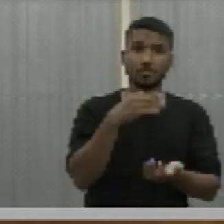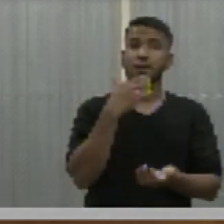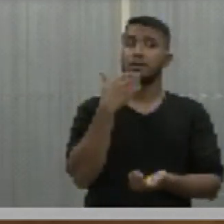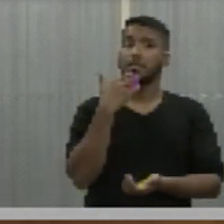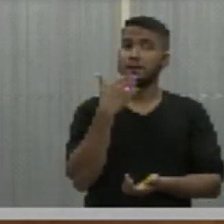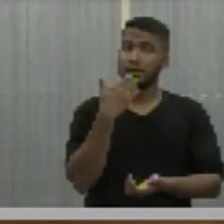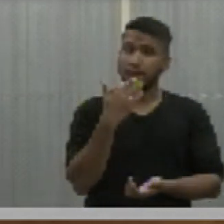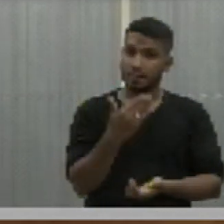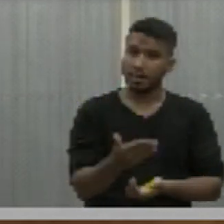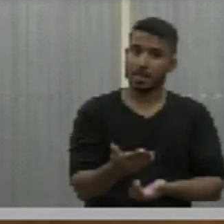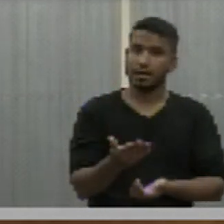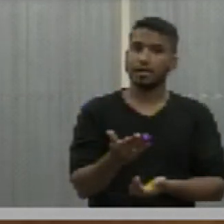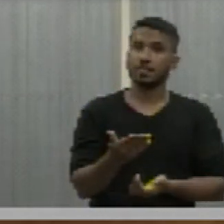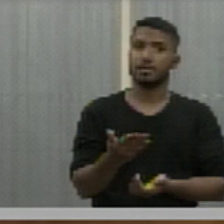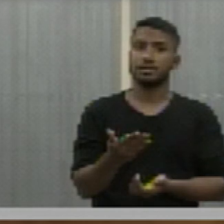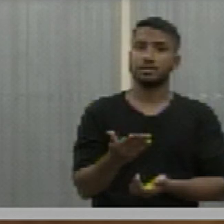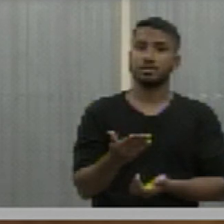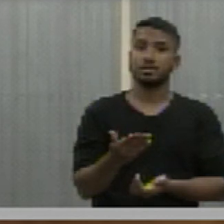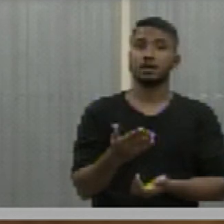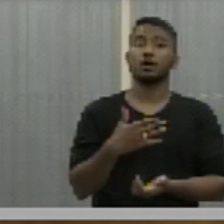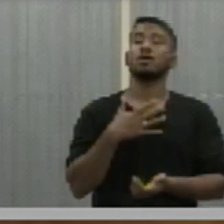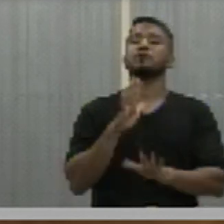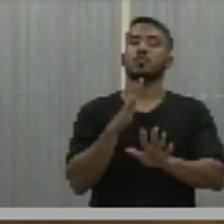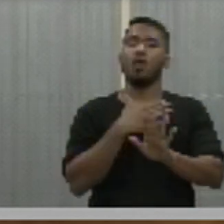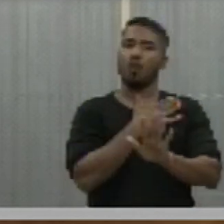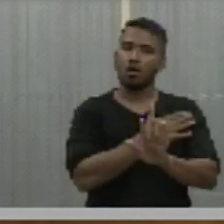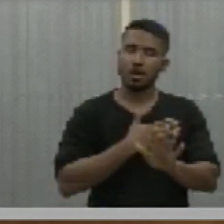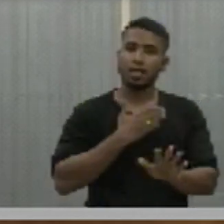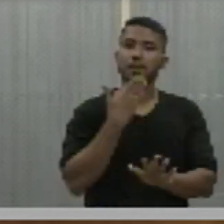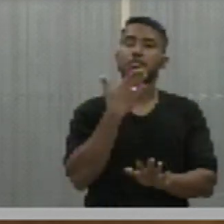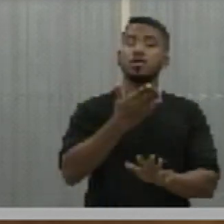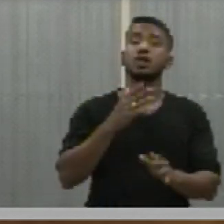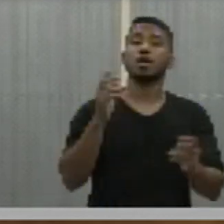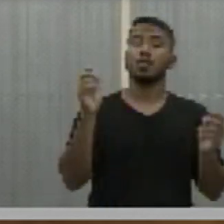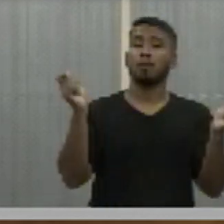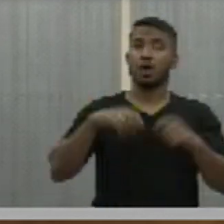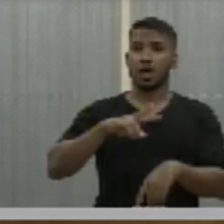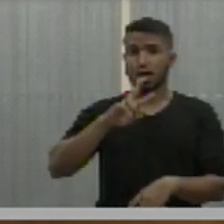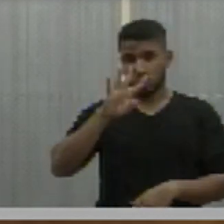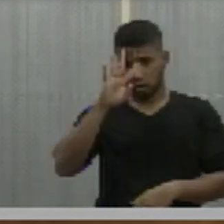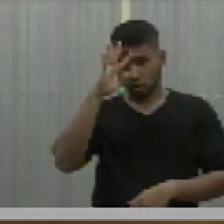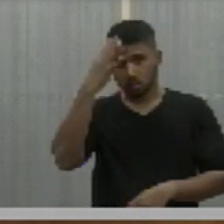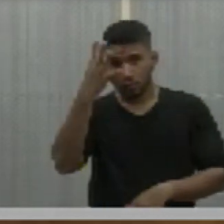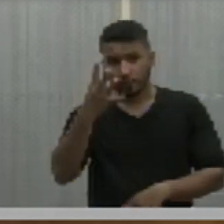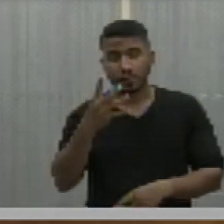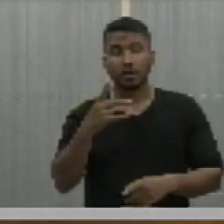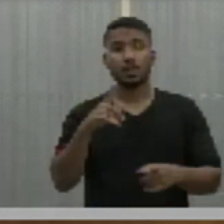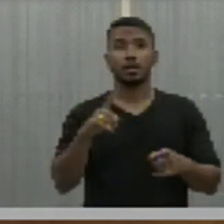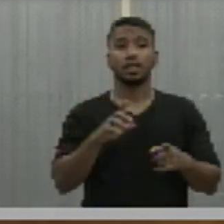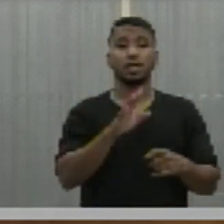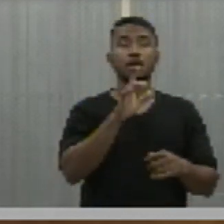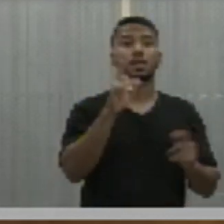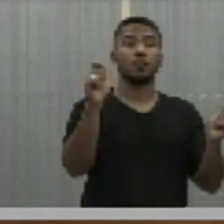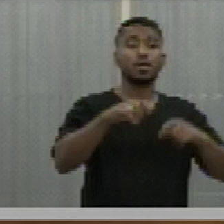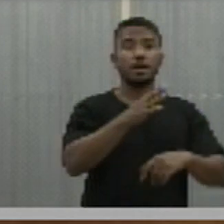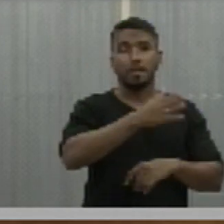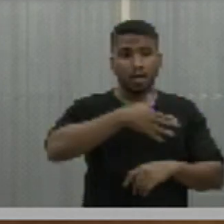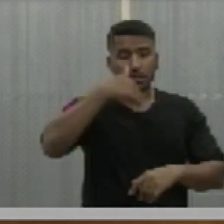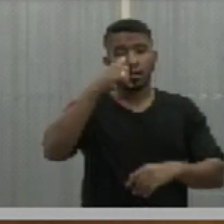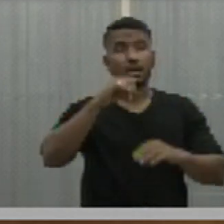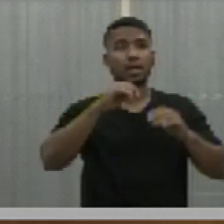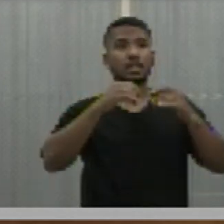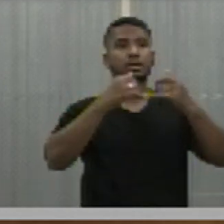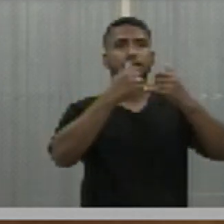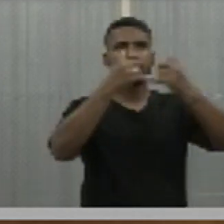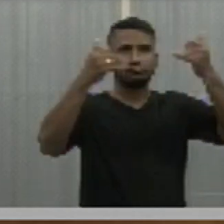solicita que, gostaria de solicitar providência, para que seja implementada, melhoria na prestação de serviço de cobertura